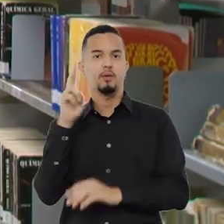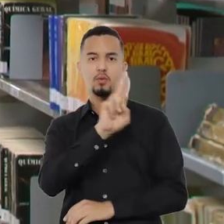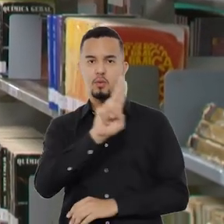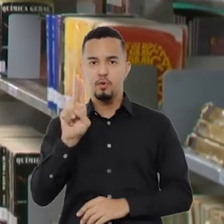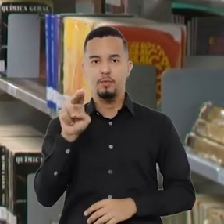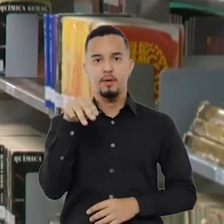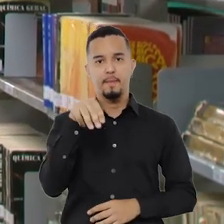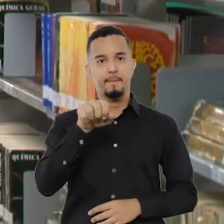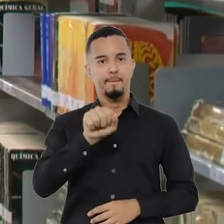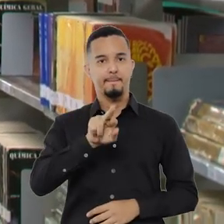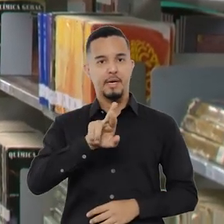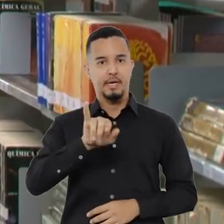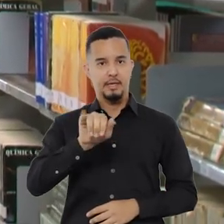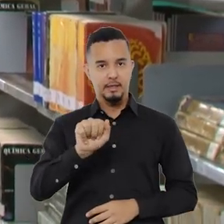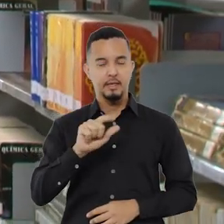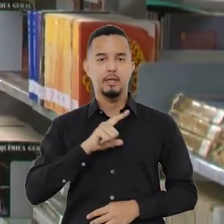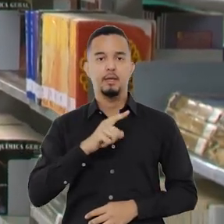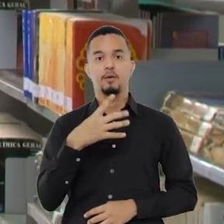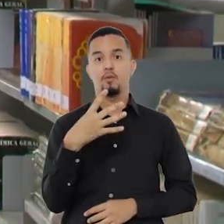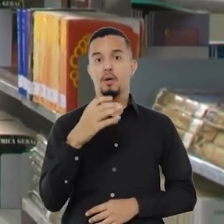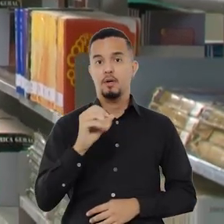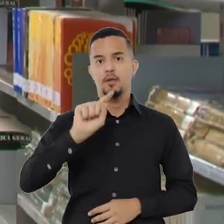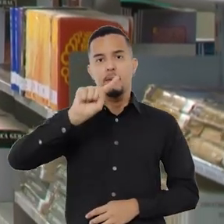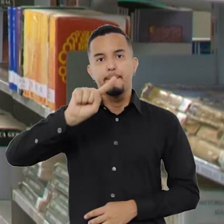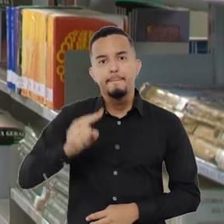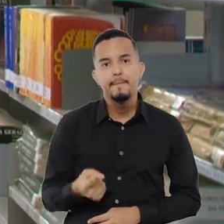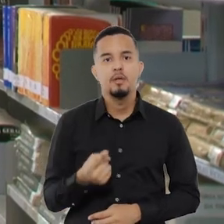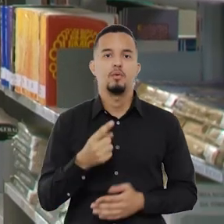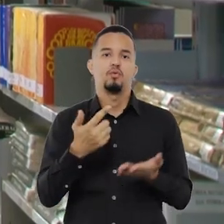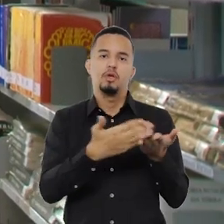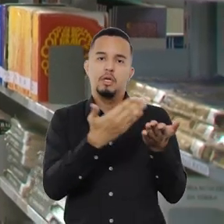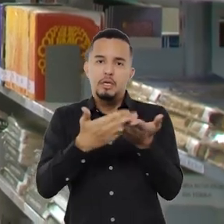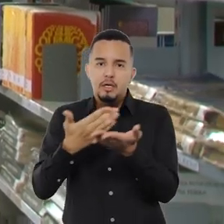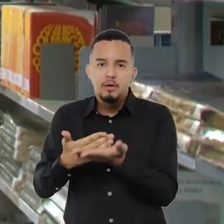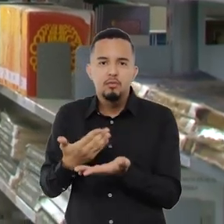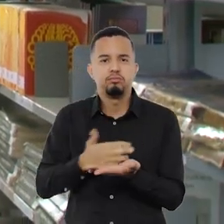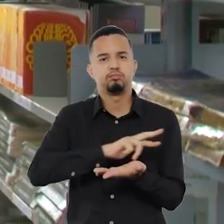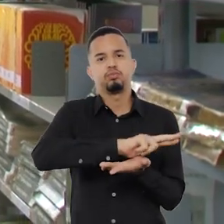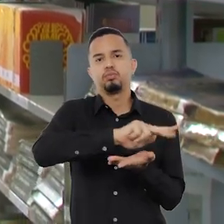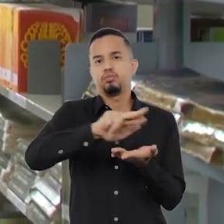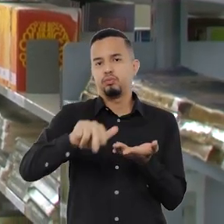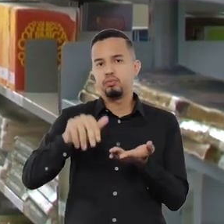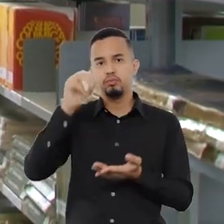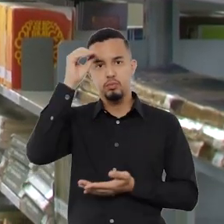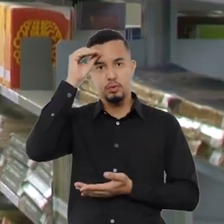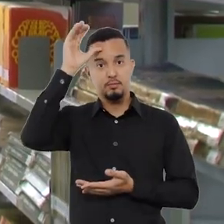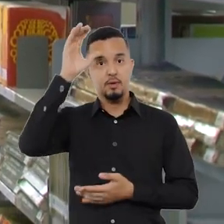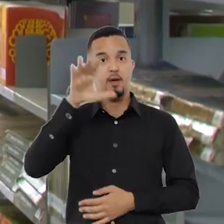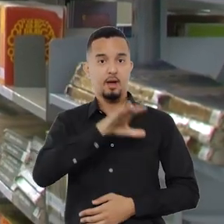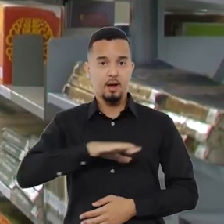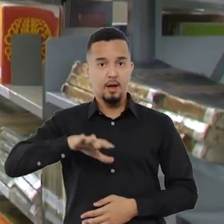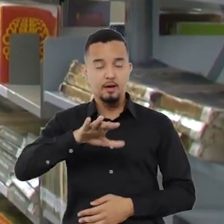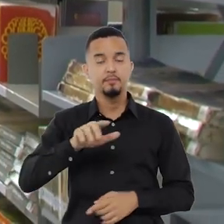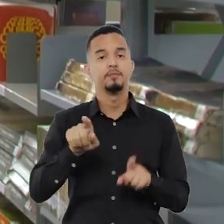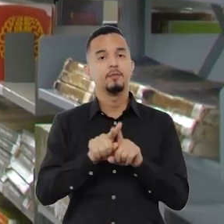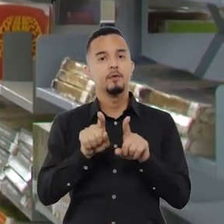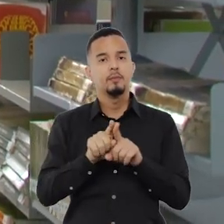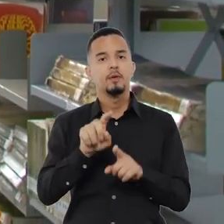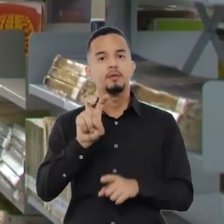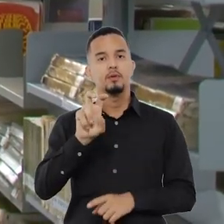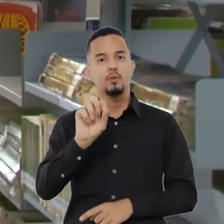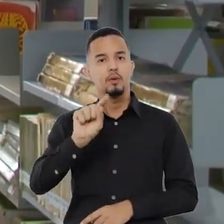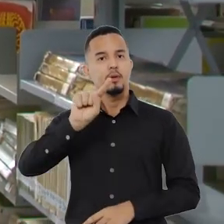Andrade contém cerca de 40 mil exemplares de livros das diversas áreas do conhecimento e mais de 50